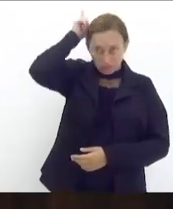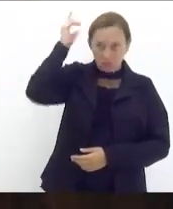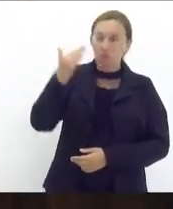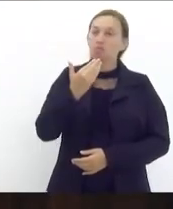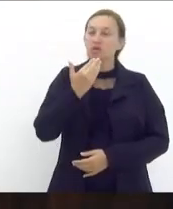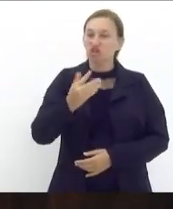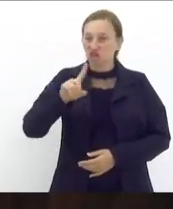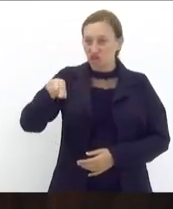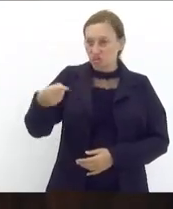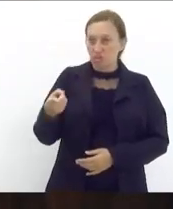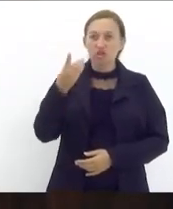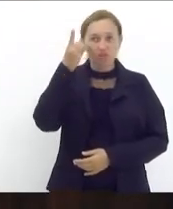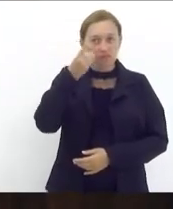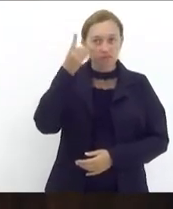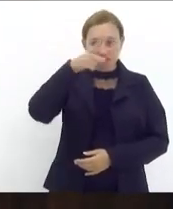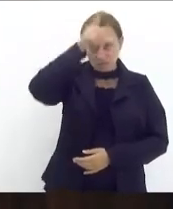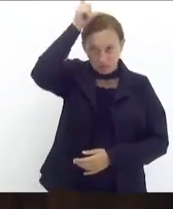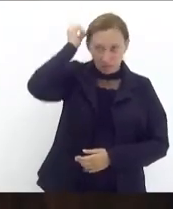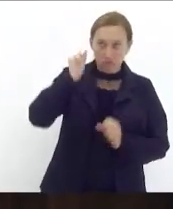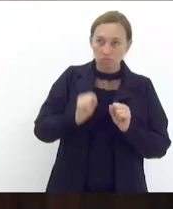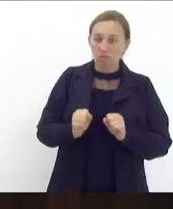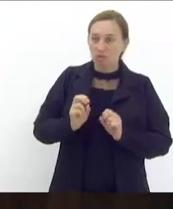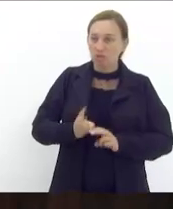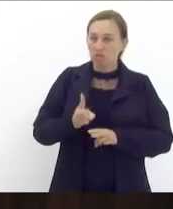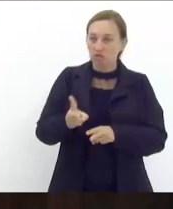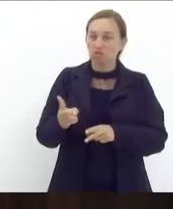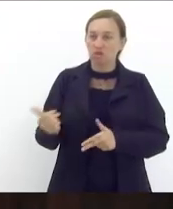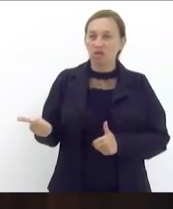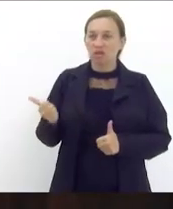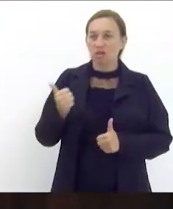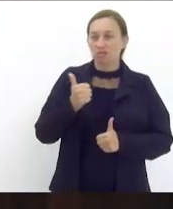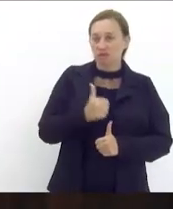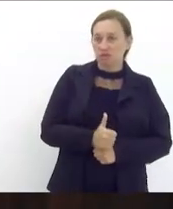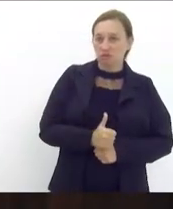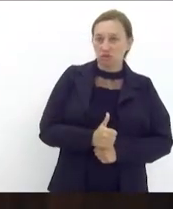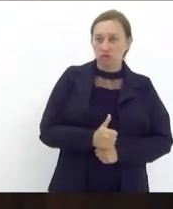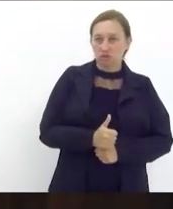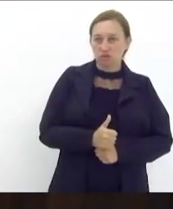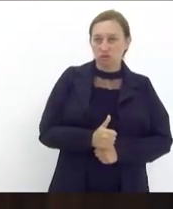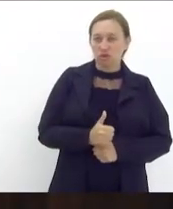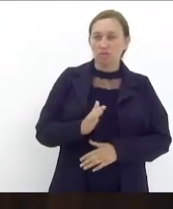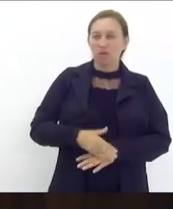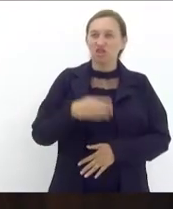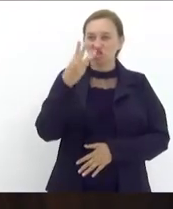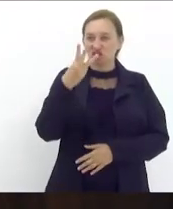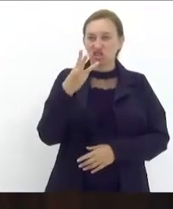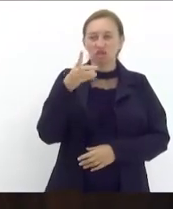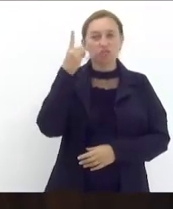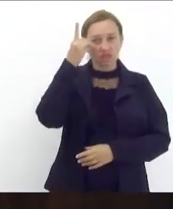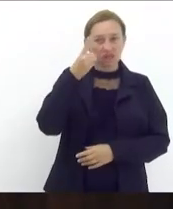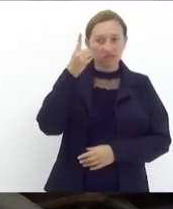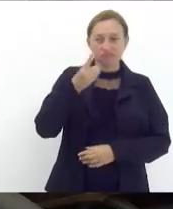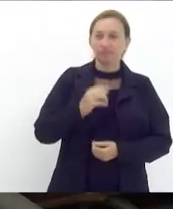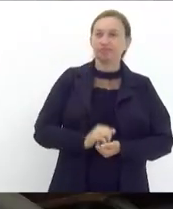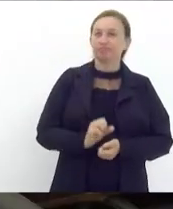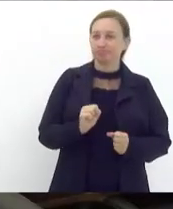vou pedir depois deputado Luiz Paulo se isso pode continuar na presidência para oitiva de mais 3 deputados por favor